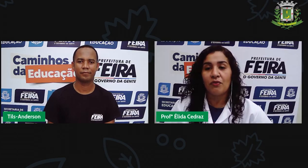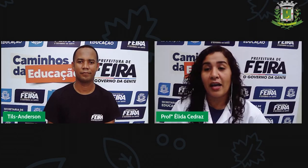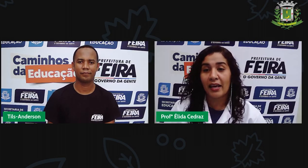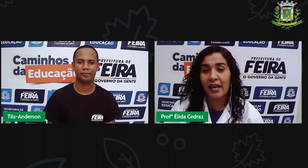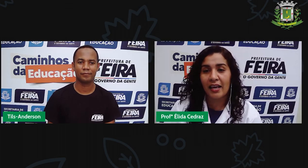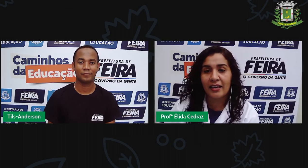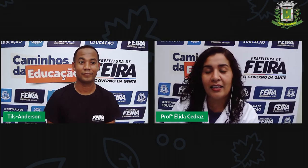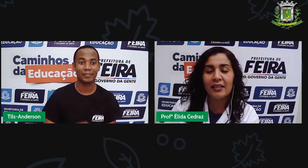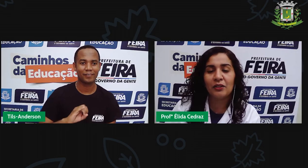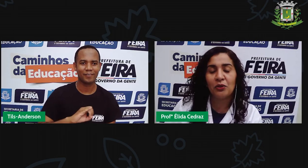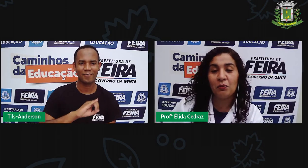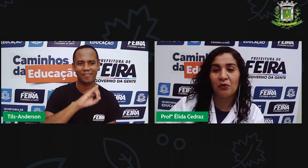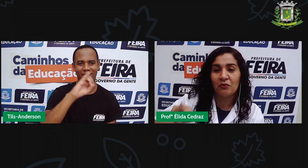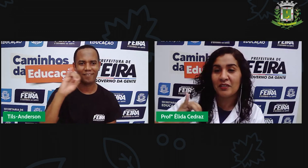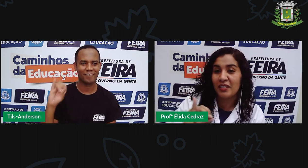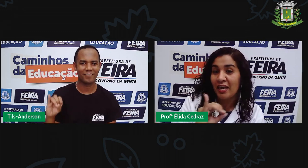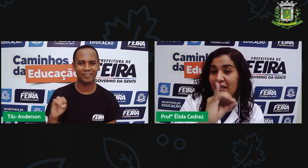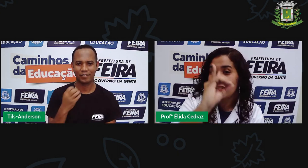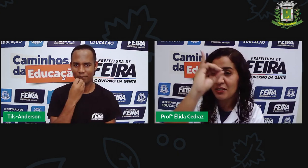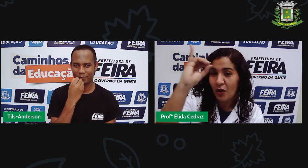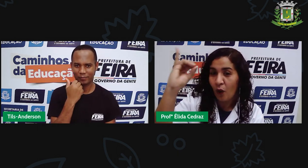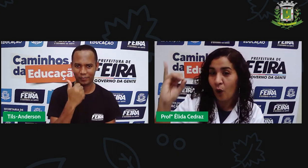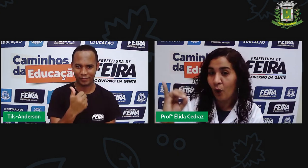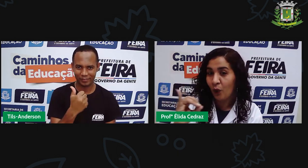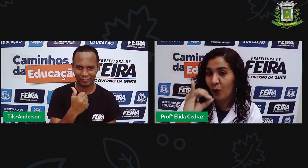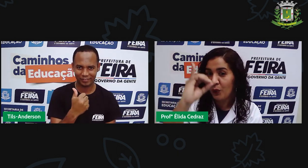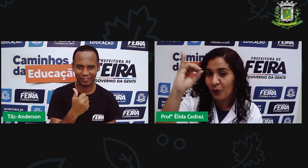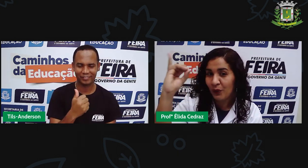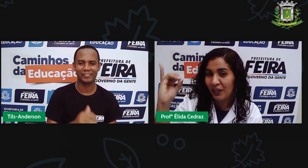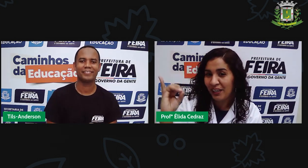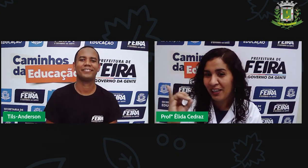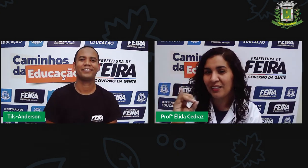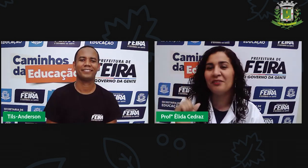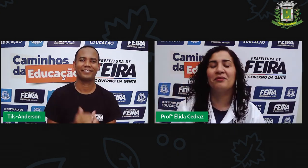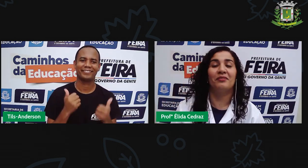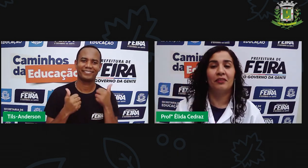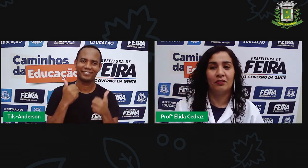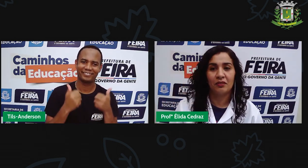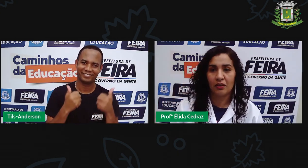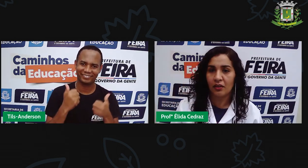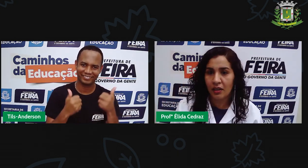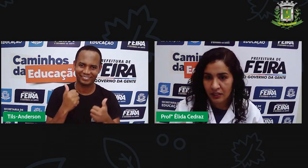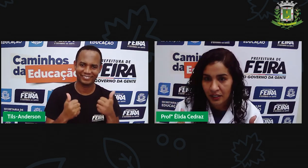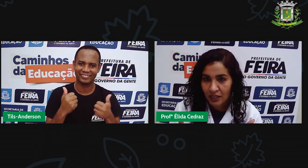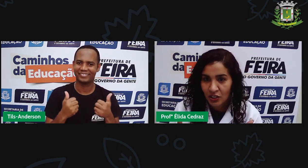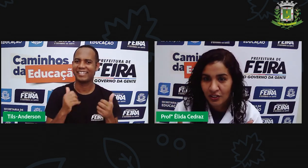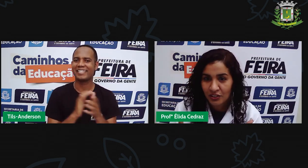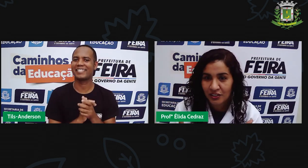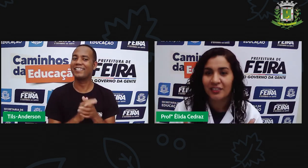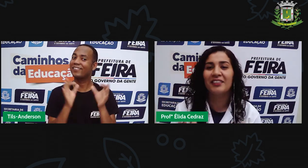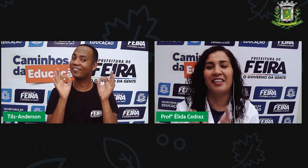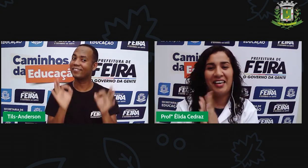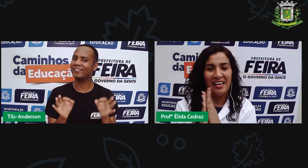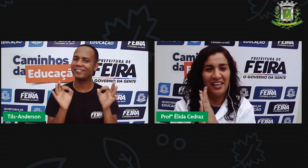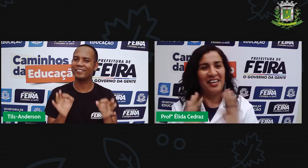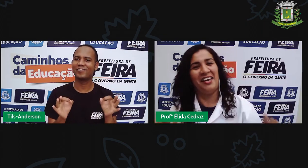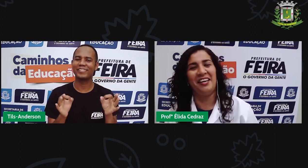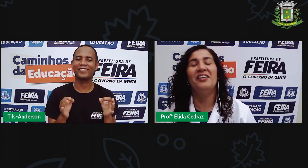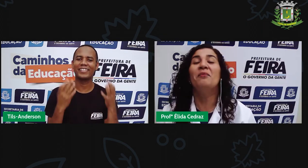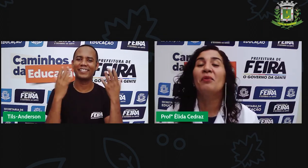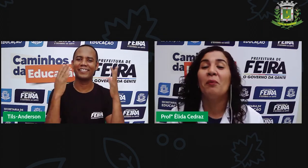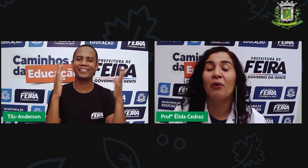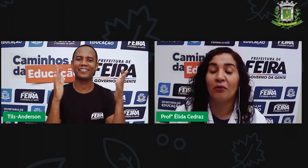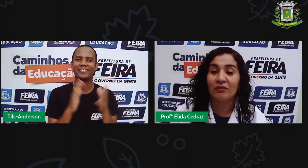Fala, galerinha! Tudo bom com vocês? Oi! Acertei, gente? É!